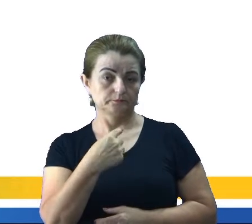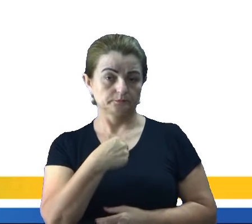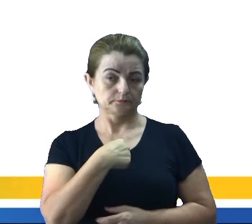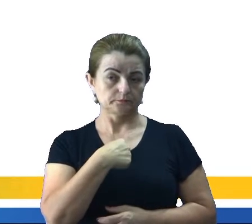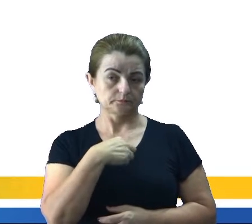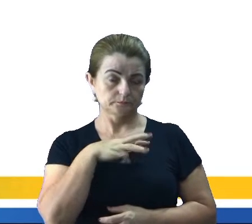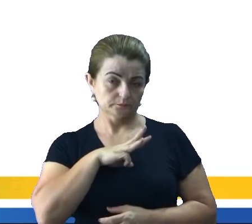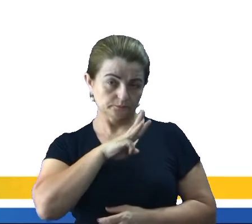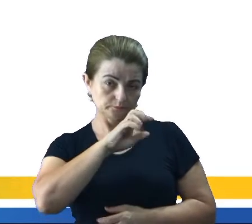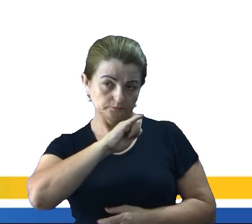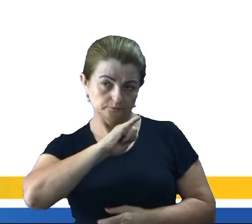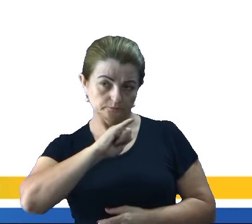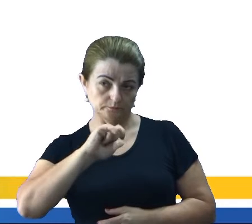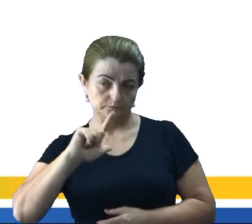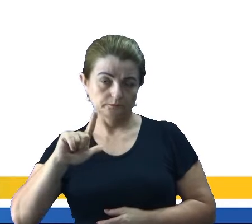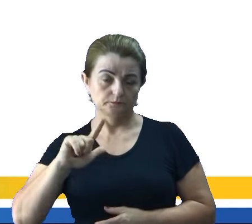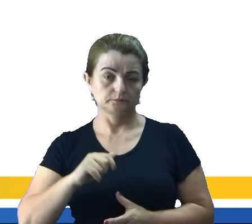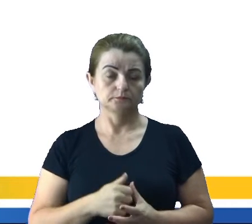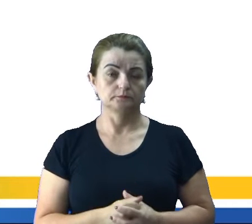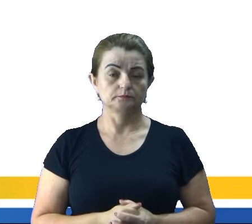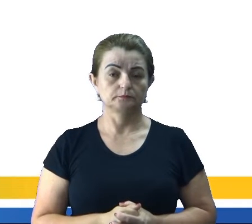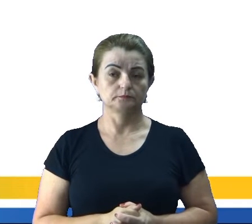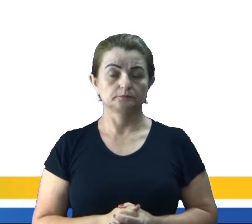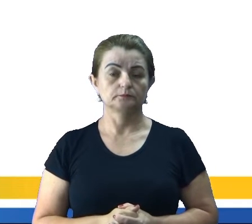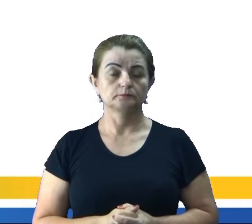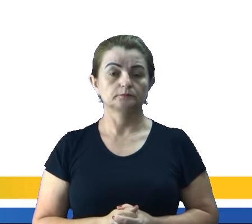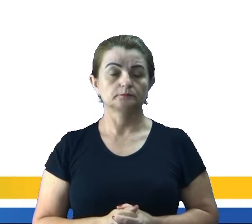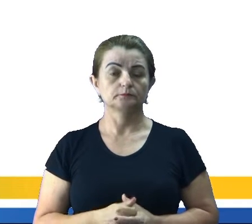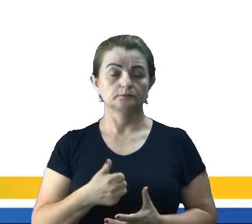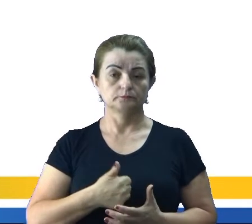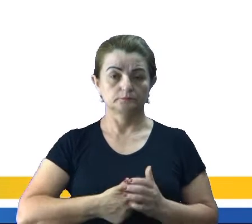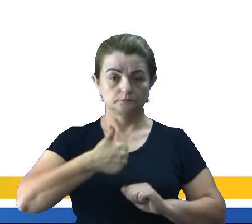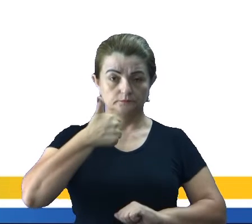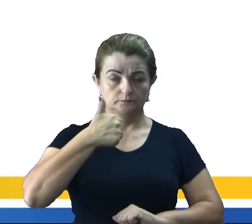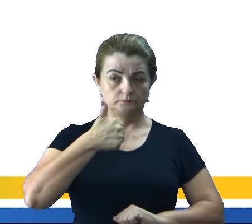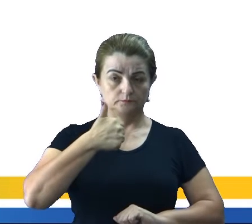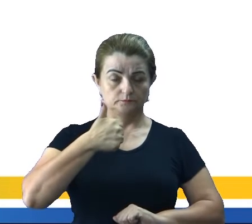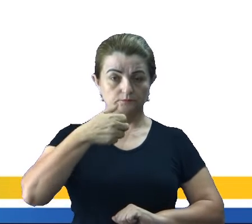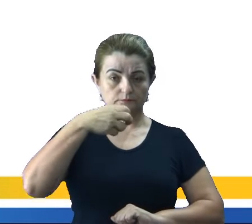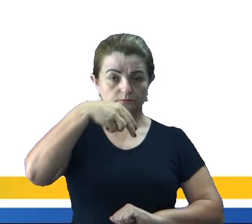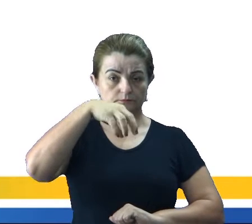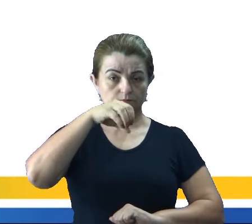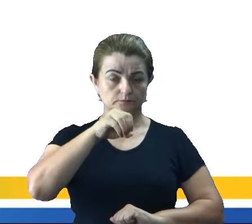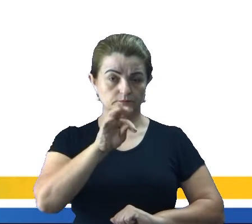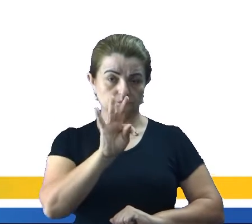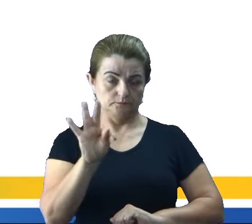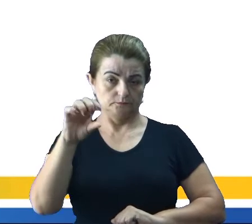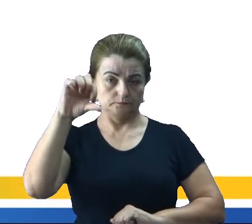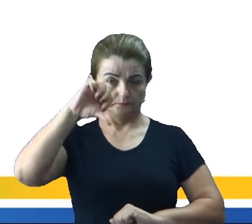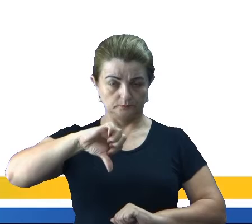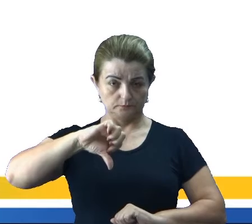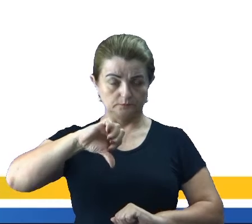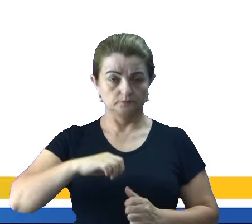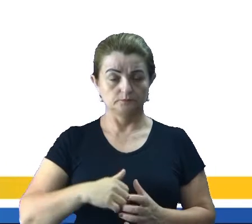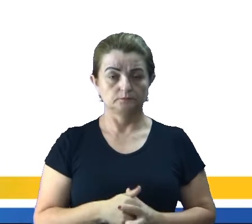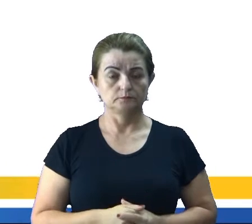No caso Na forma positiva E o will not Para a forma negativa